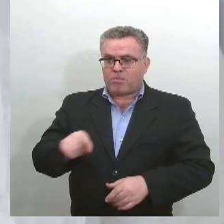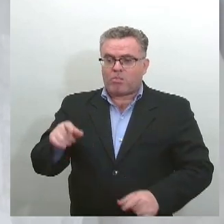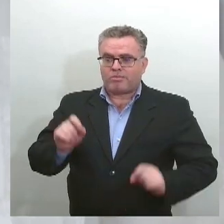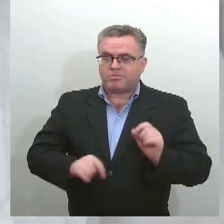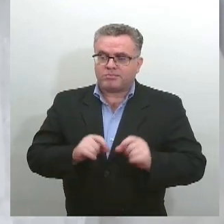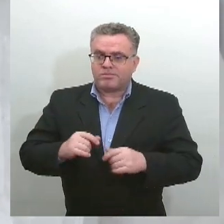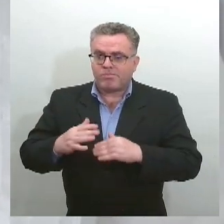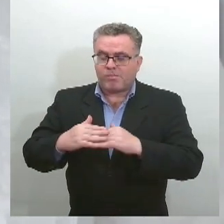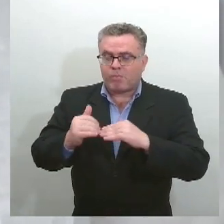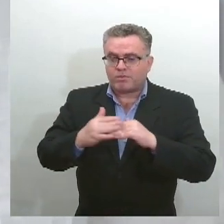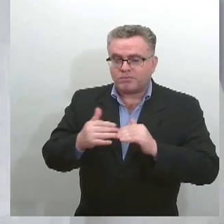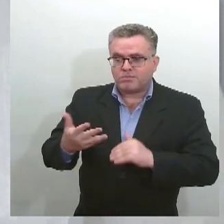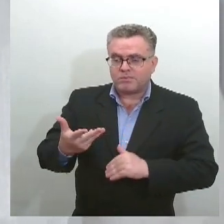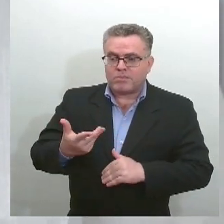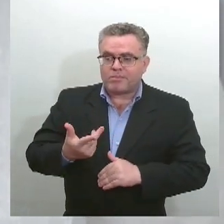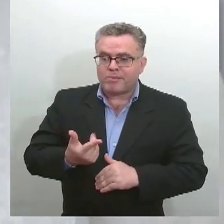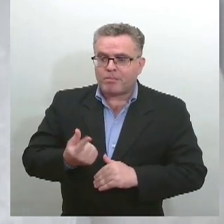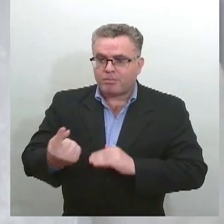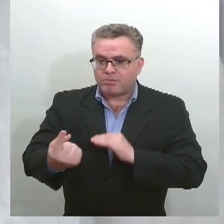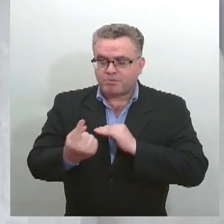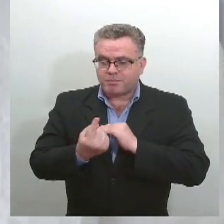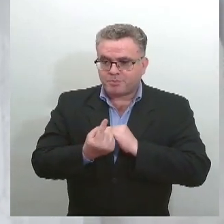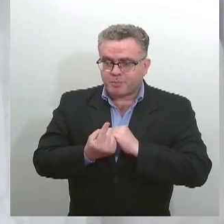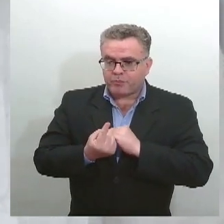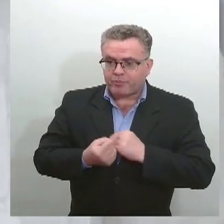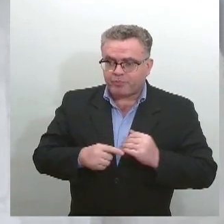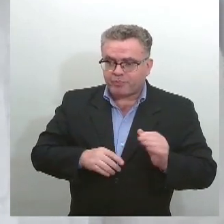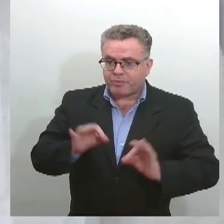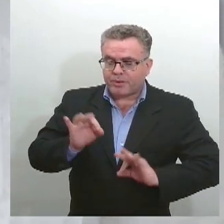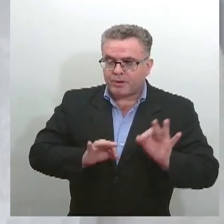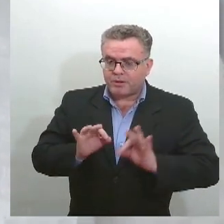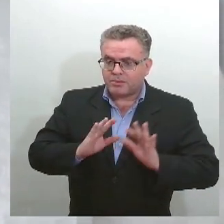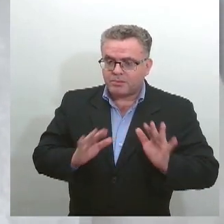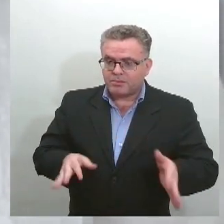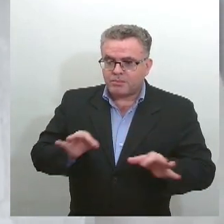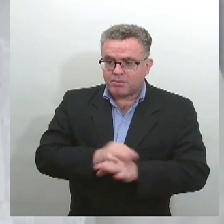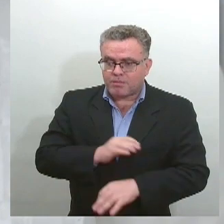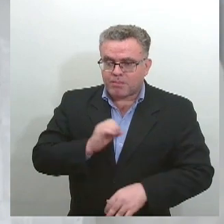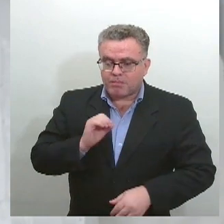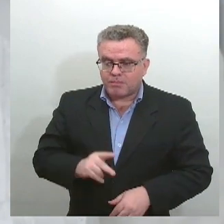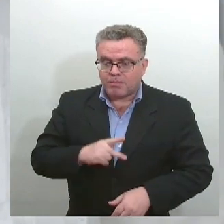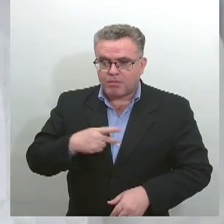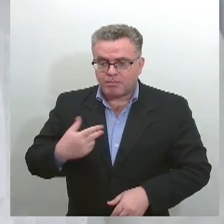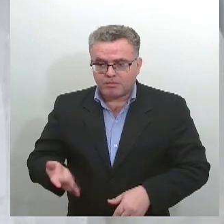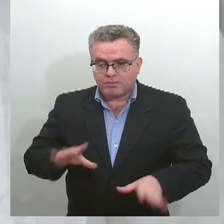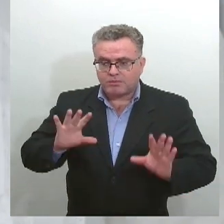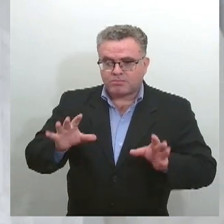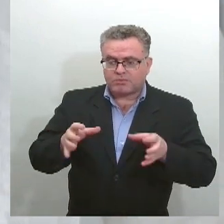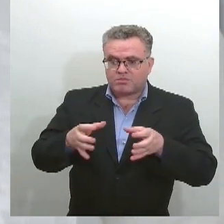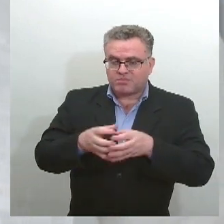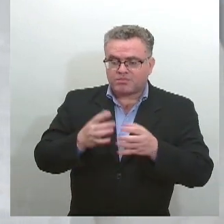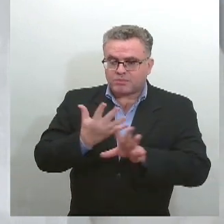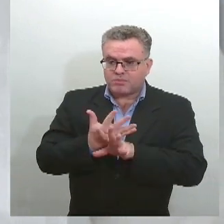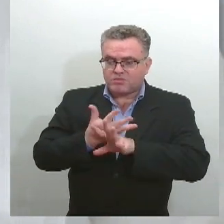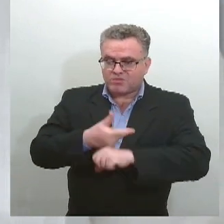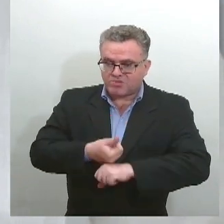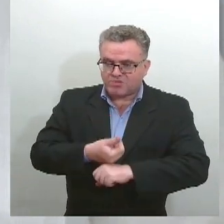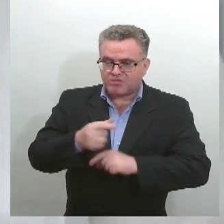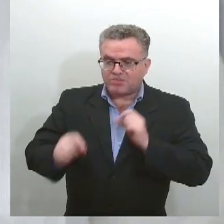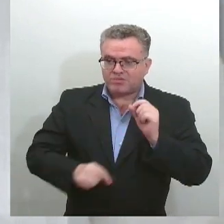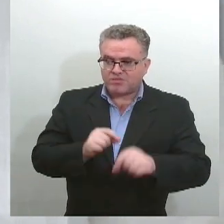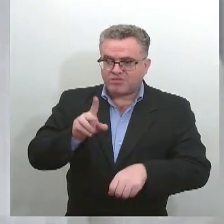ela chega, os DAGVs estão extremamente preparados, com equipe muito disciplinar para atender a mulher